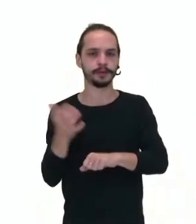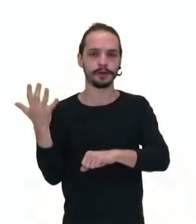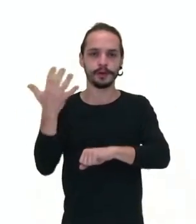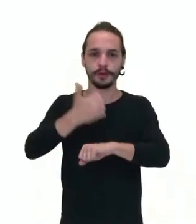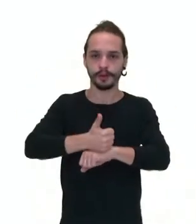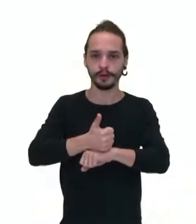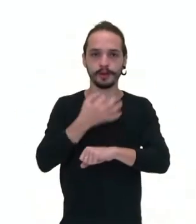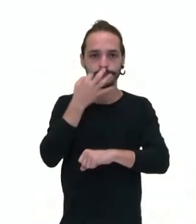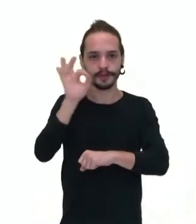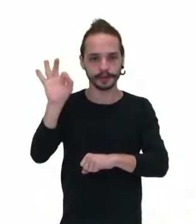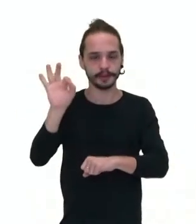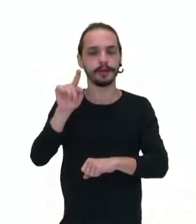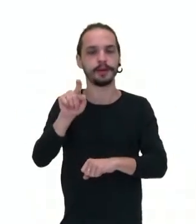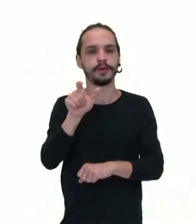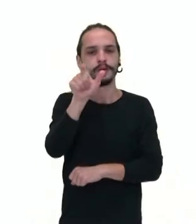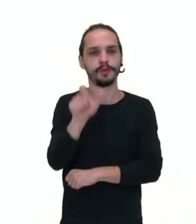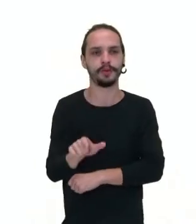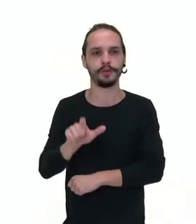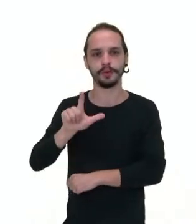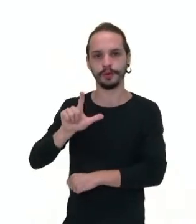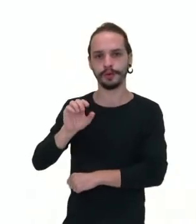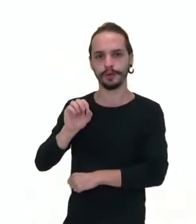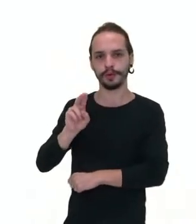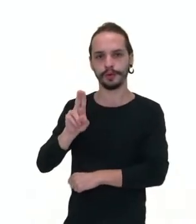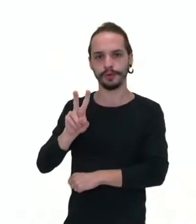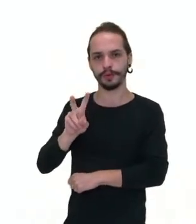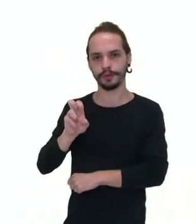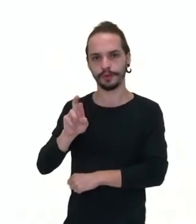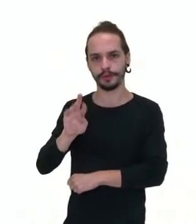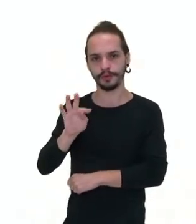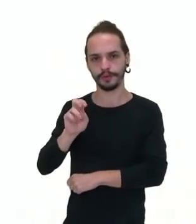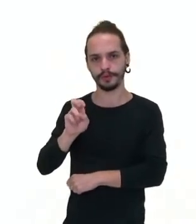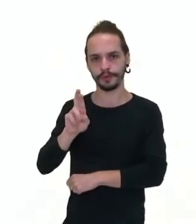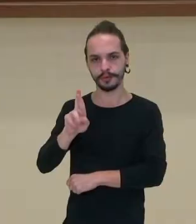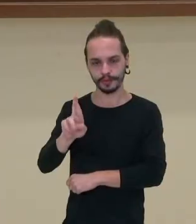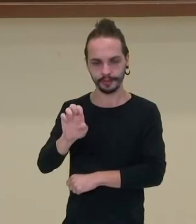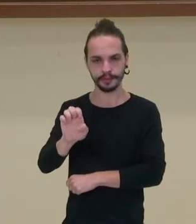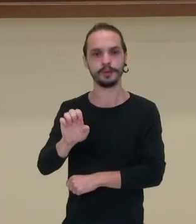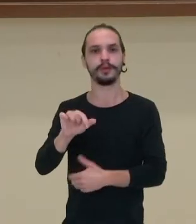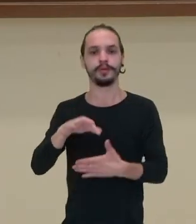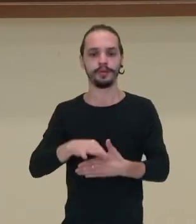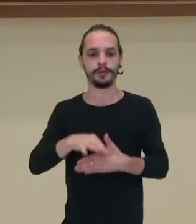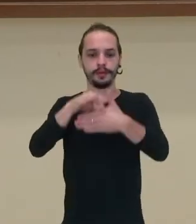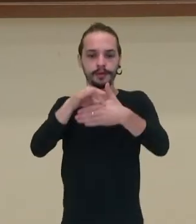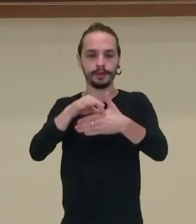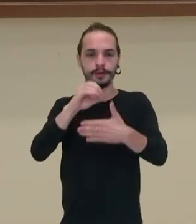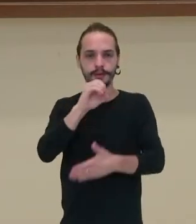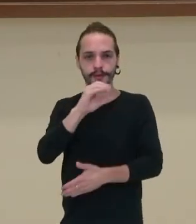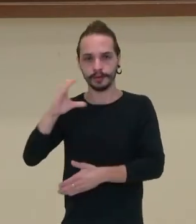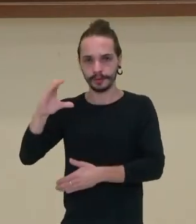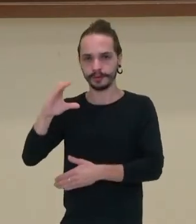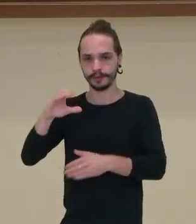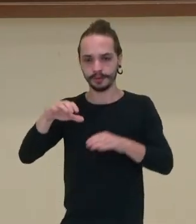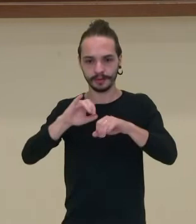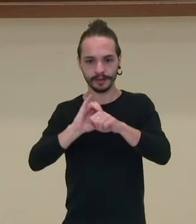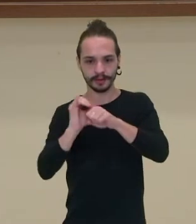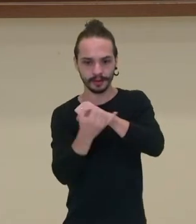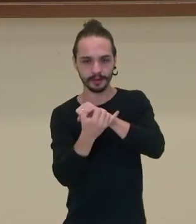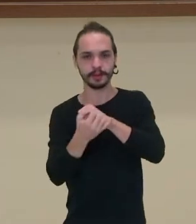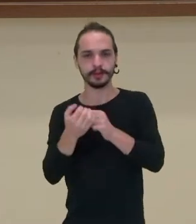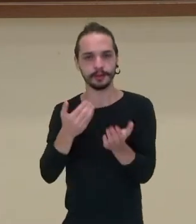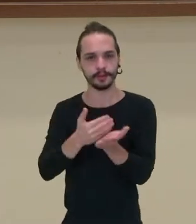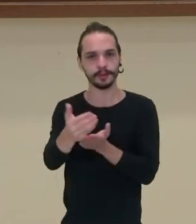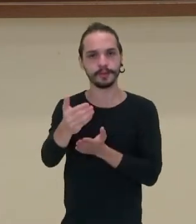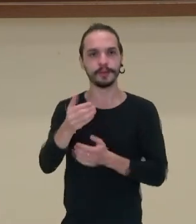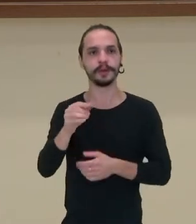assume, então, o poder na parte ocidental e aí passa a ocupar a parte oriental também e toma, a Revolução toma